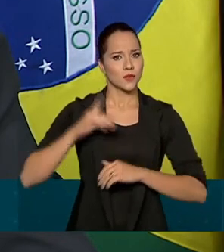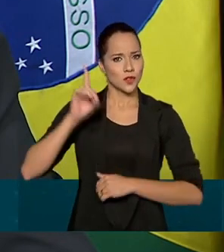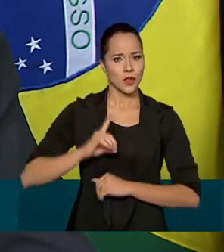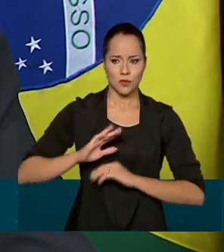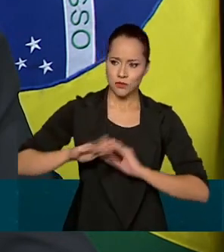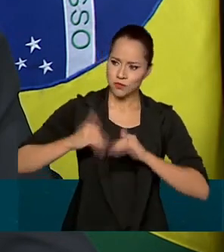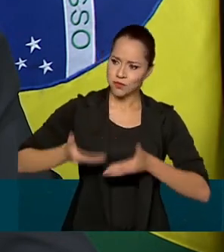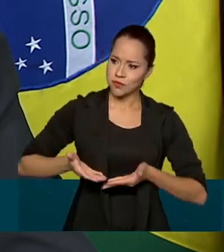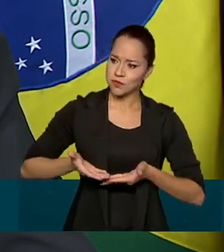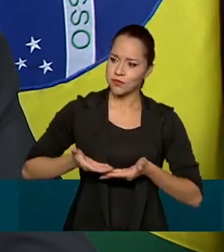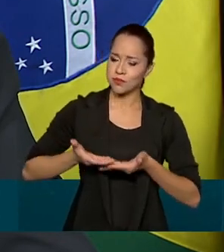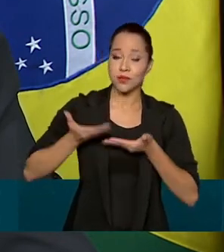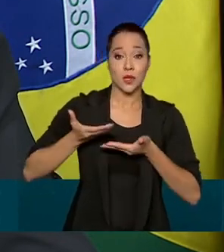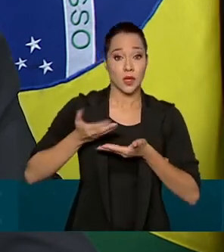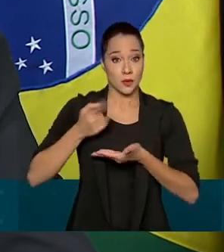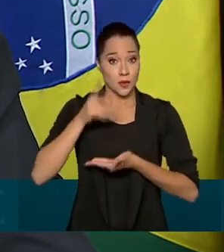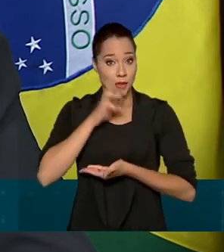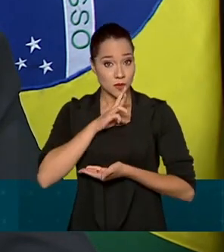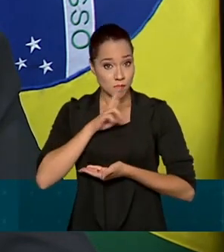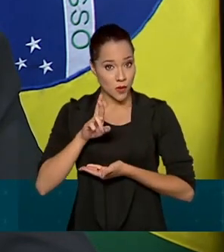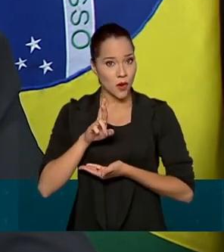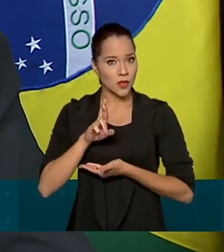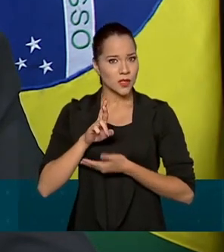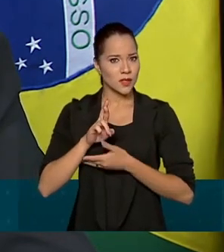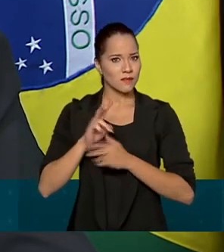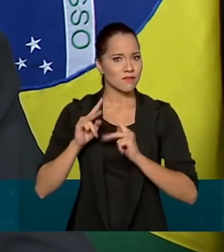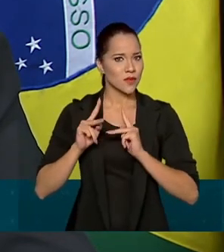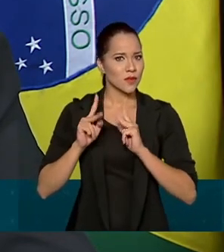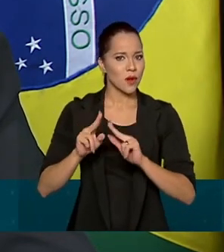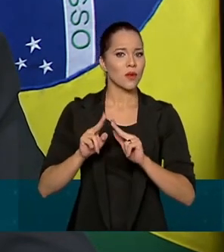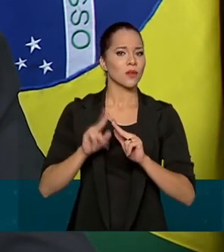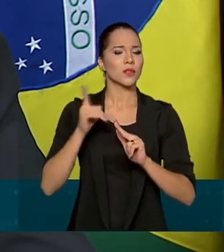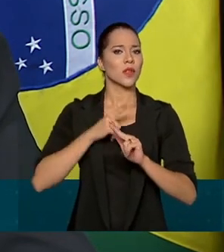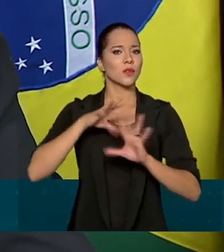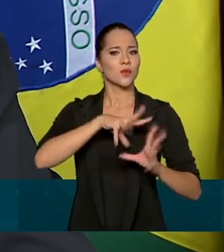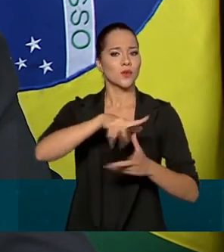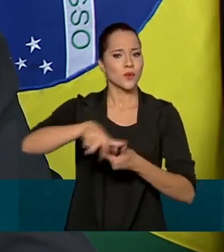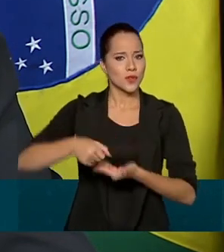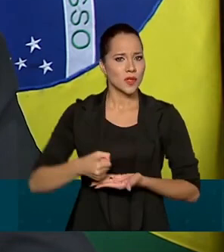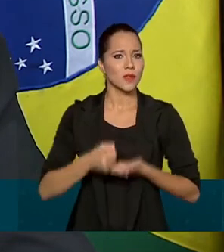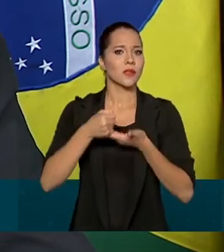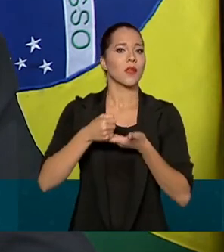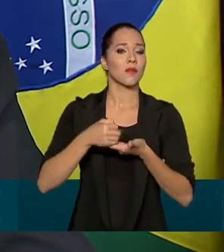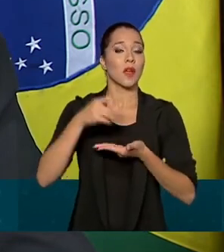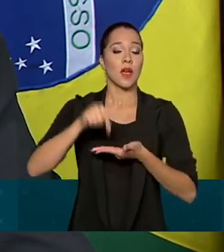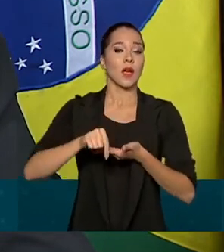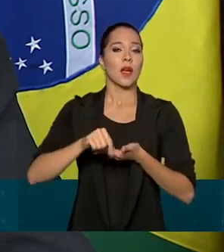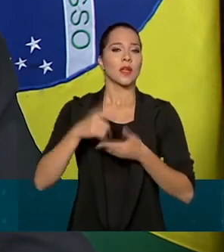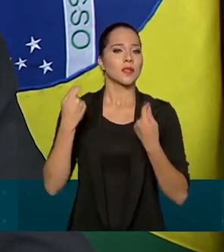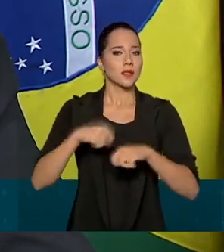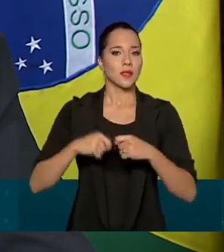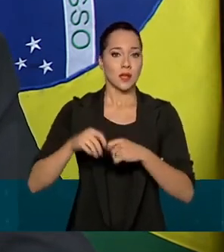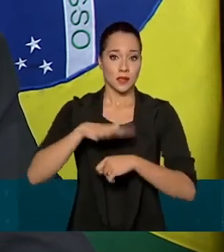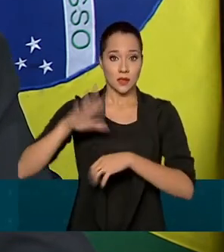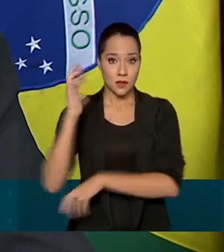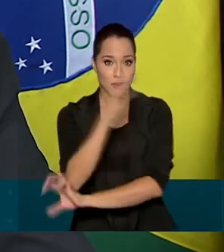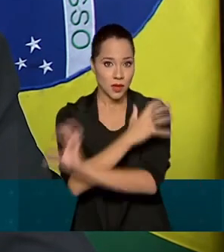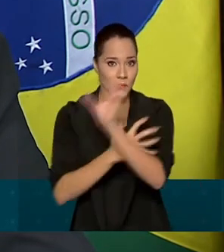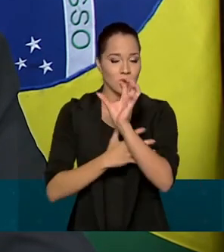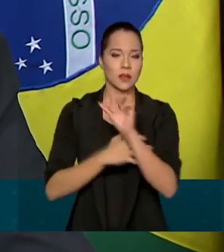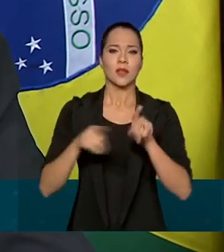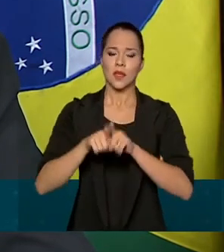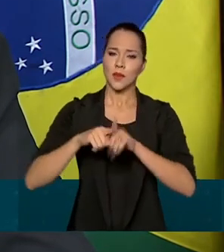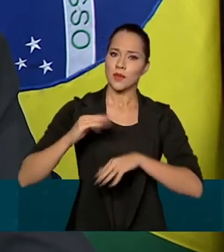de tal forma que a resposta equitativamente e de forma sustentável às necessidades ambientais e de